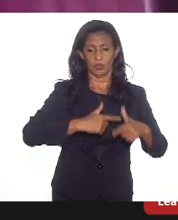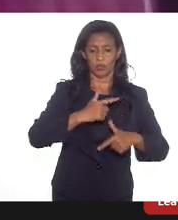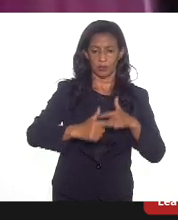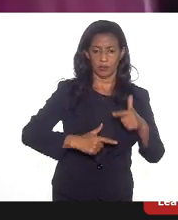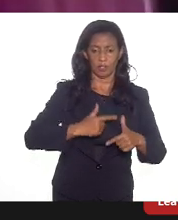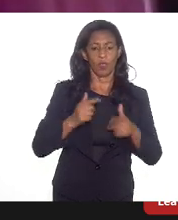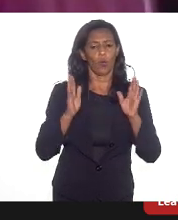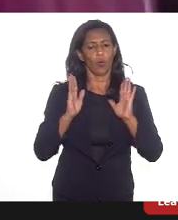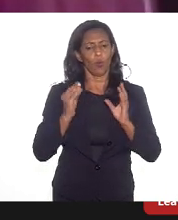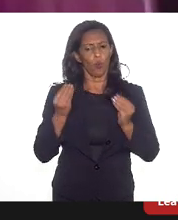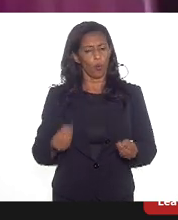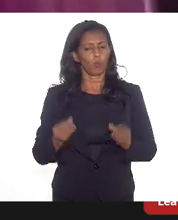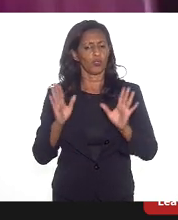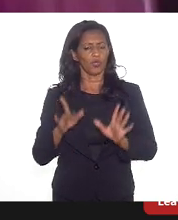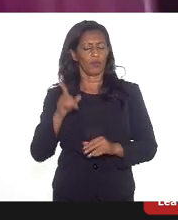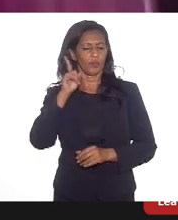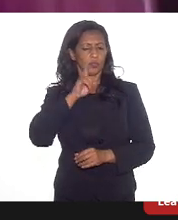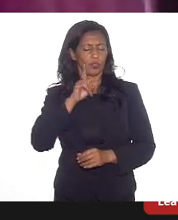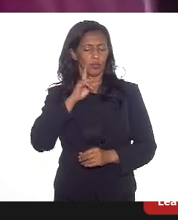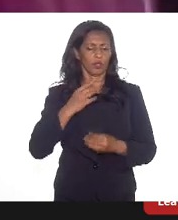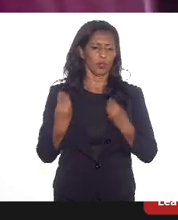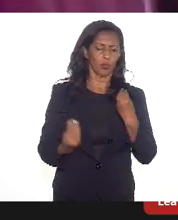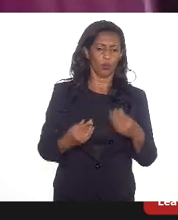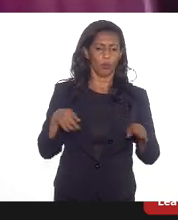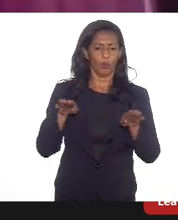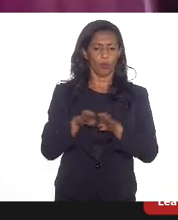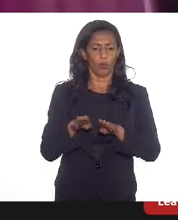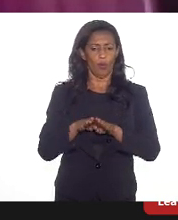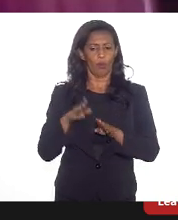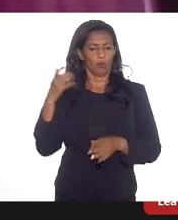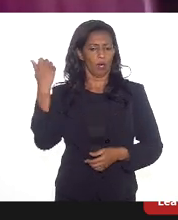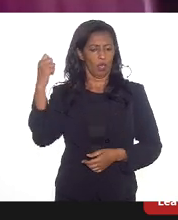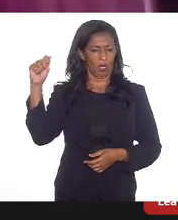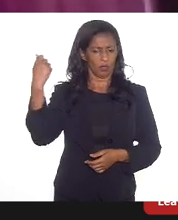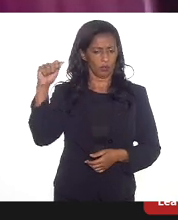como já é feito nos Estados Unidos, como é feito, inclusive, na Argentina,